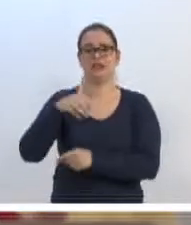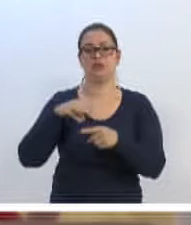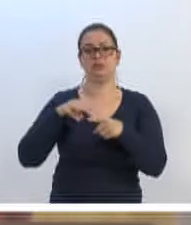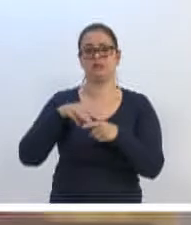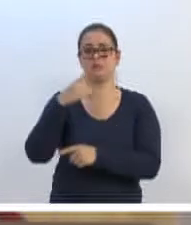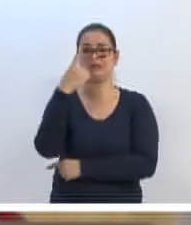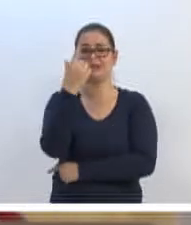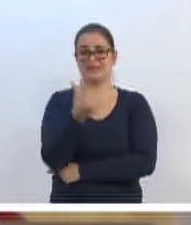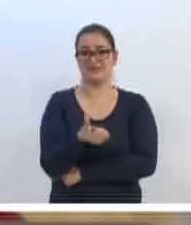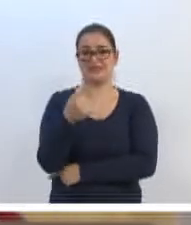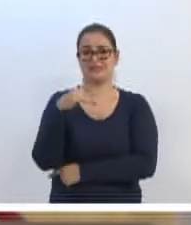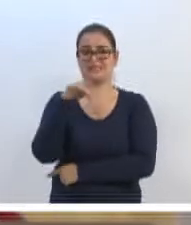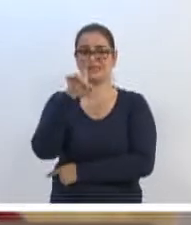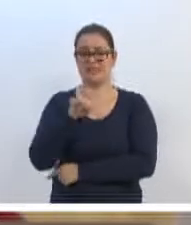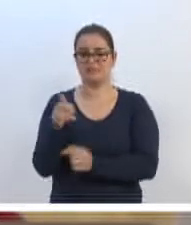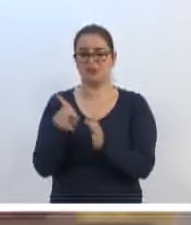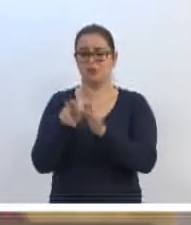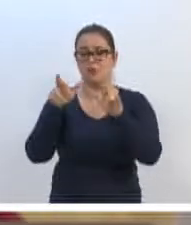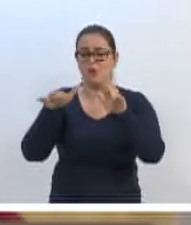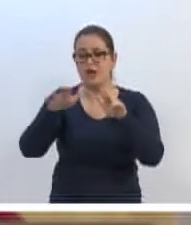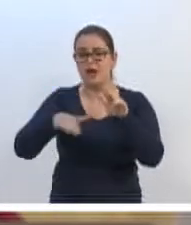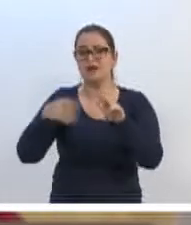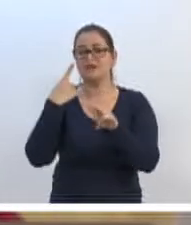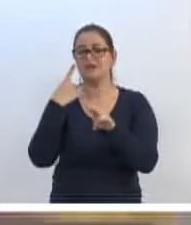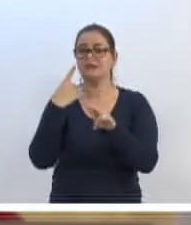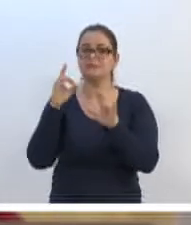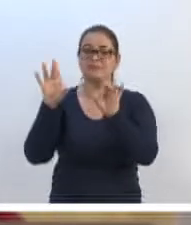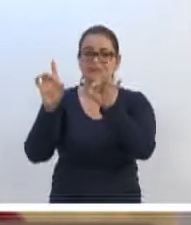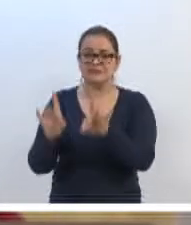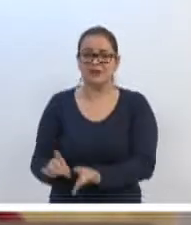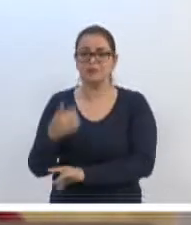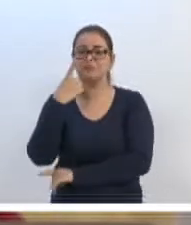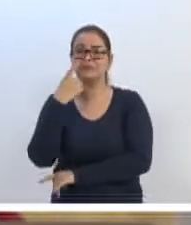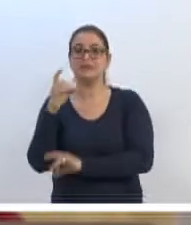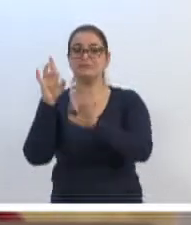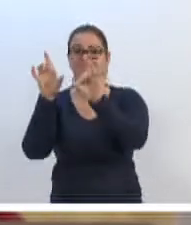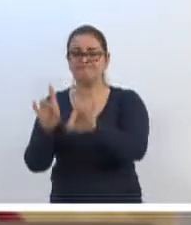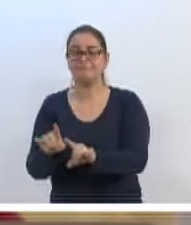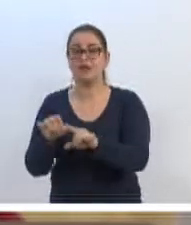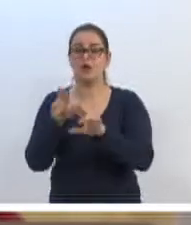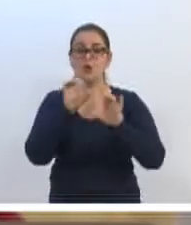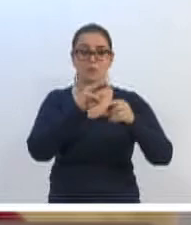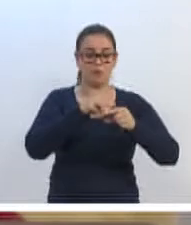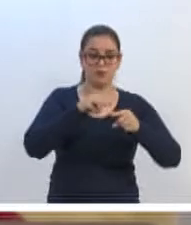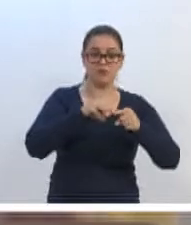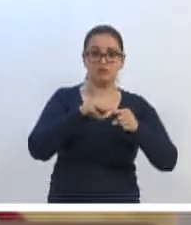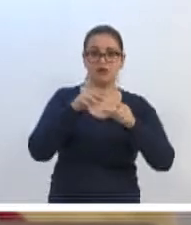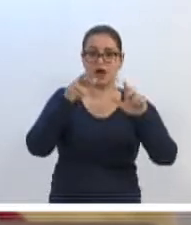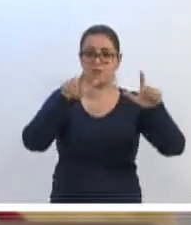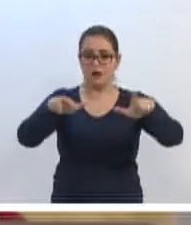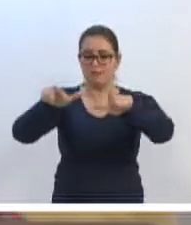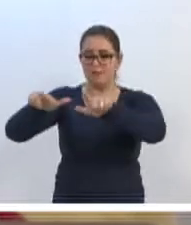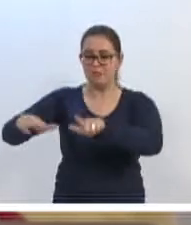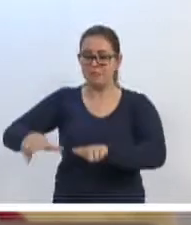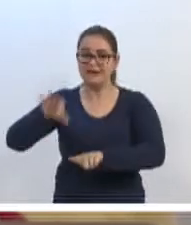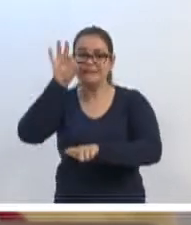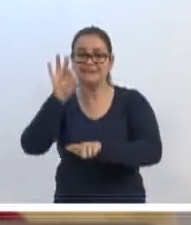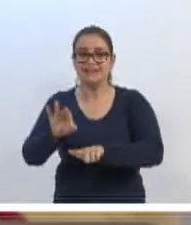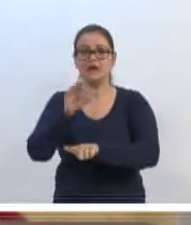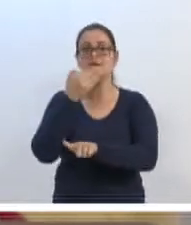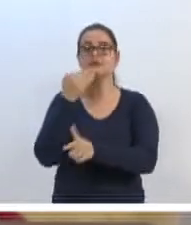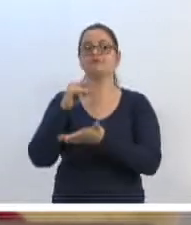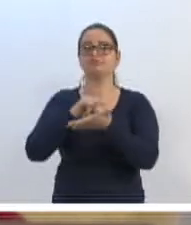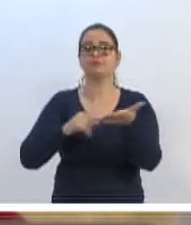16, eis, que são as zonas especiais, zonas de interesse especial. Ou seja, o município já demarcou essas áreas, já fez o